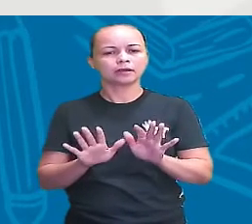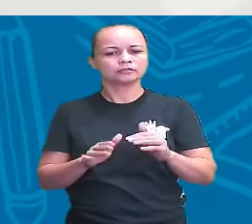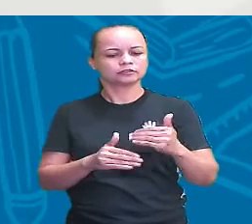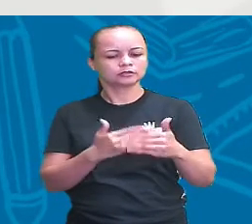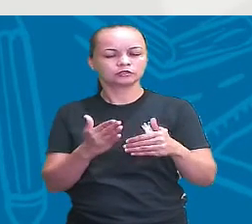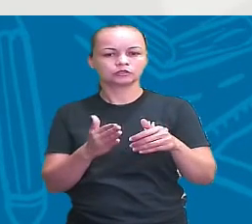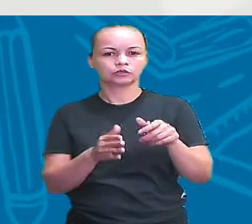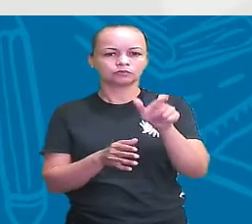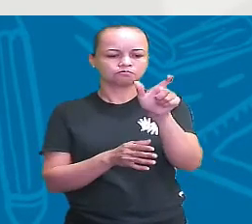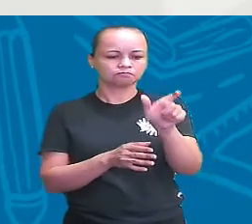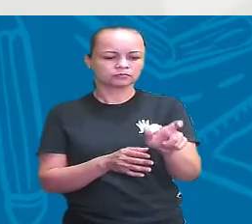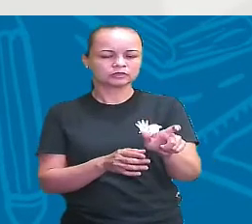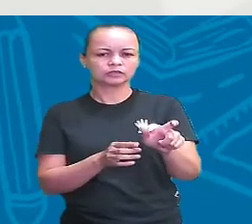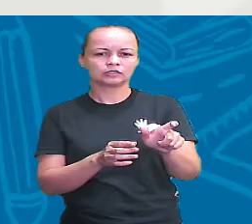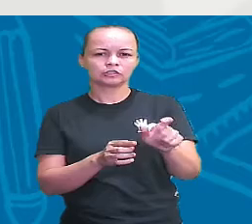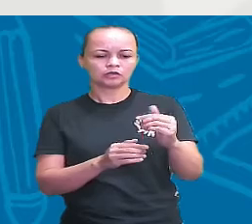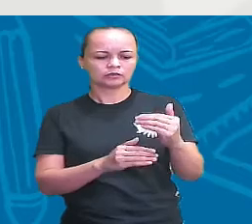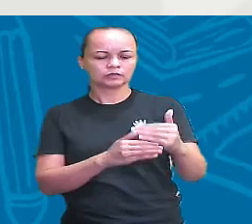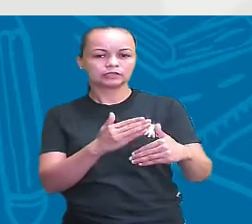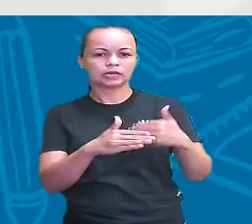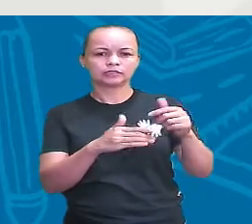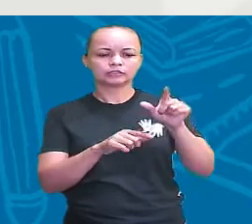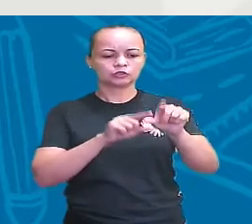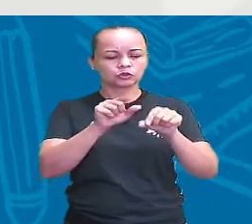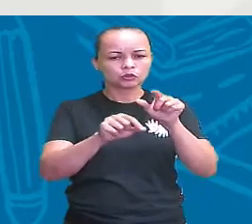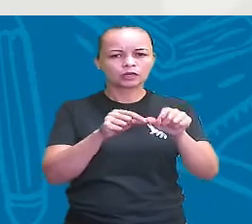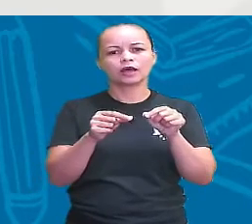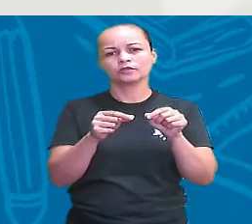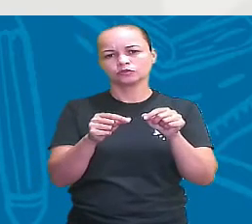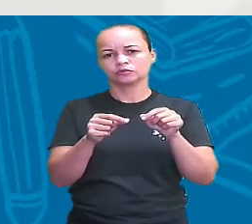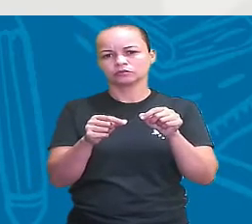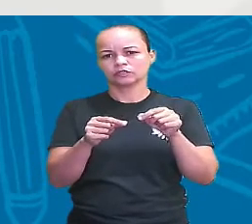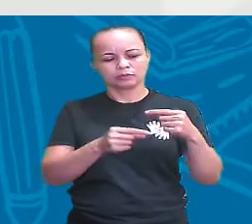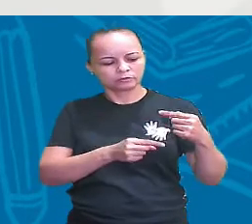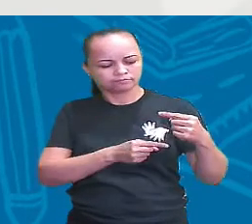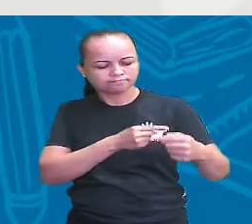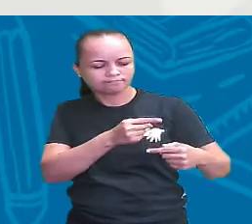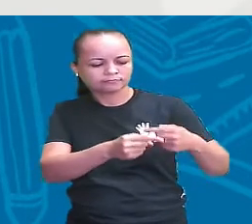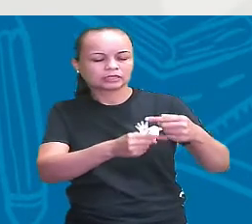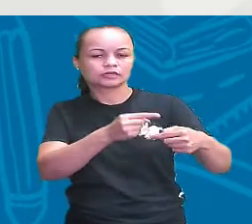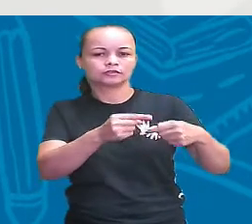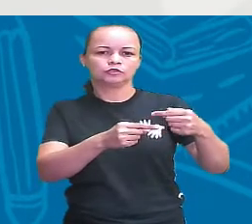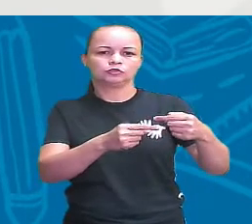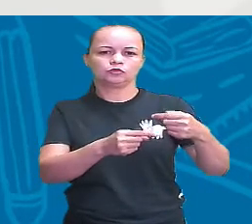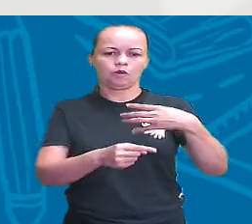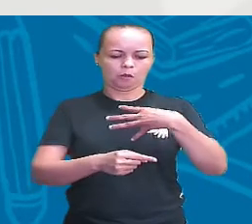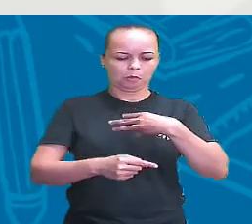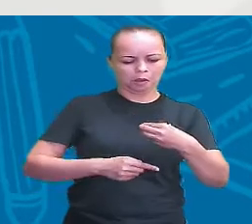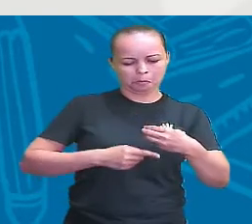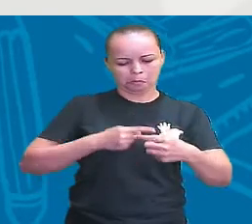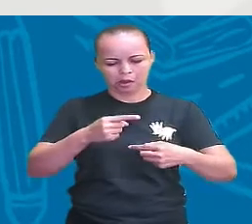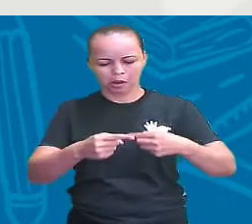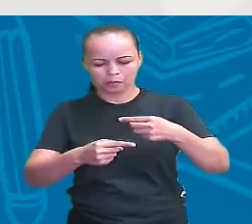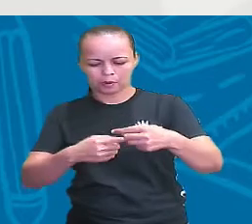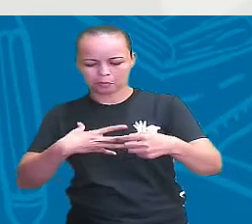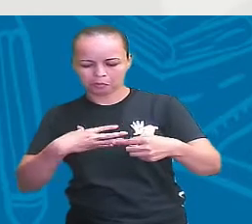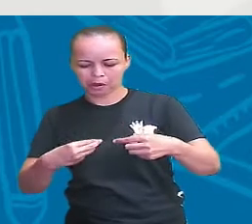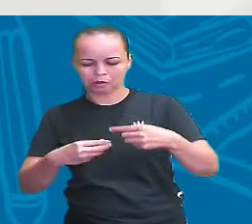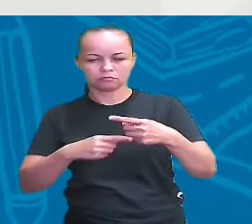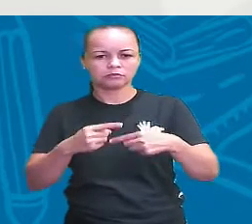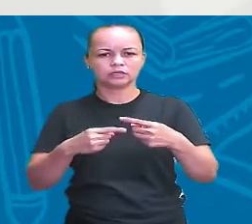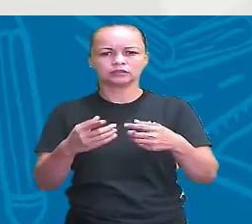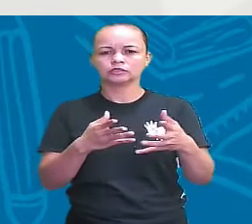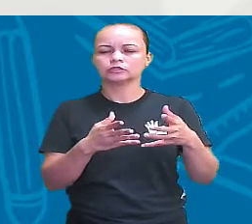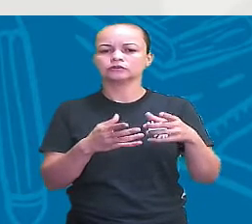indivíduo seja selecionado até no aspecto sexual, porque aquela característica que ele desenvolveu, aquela mutação, foi vantagem